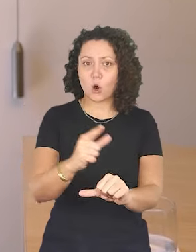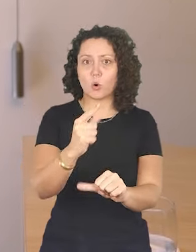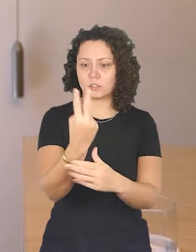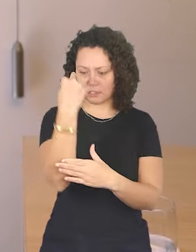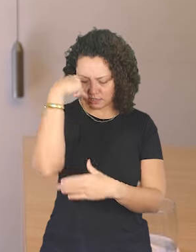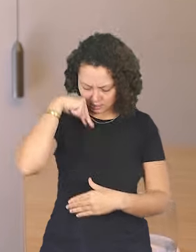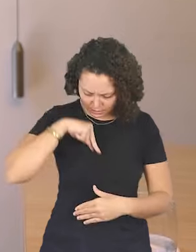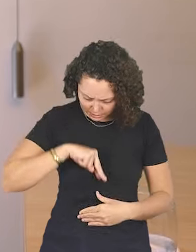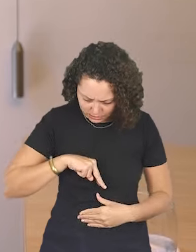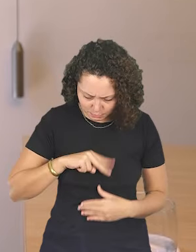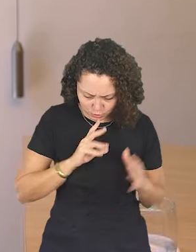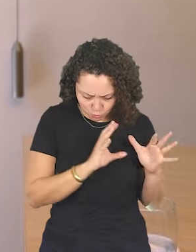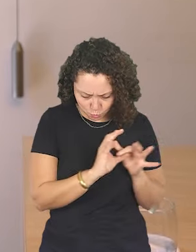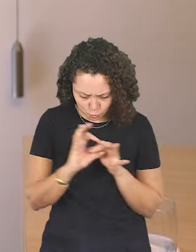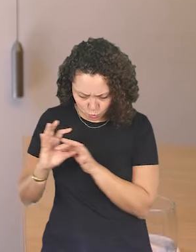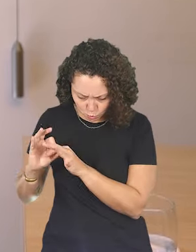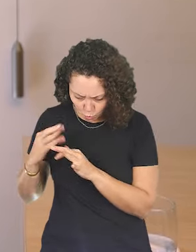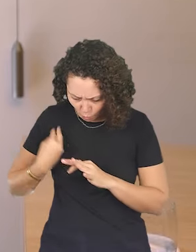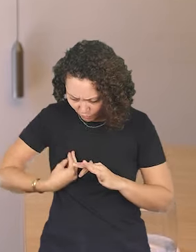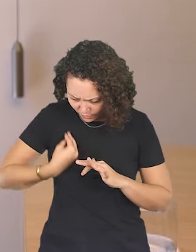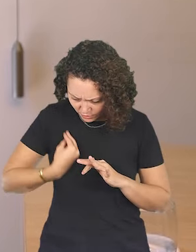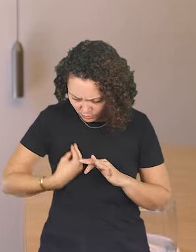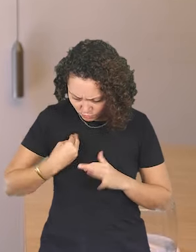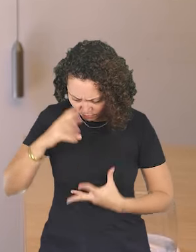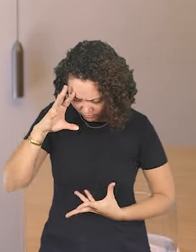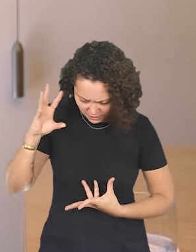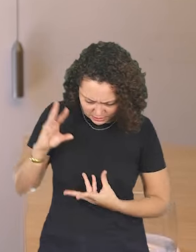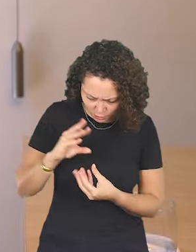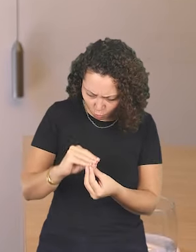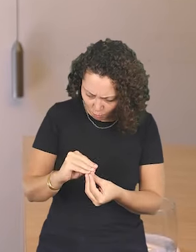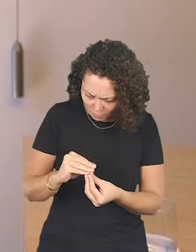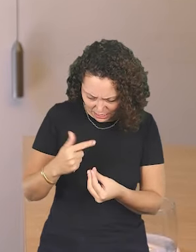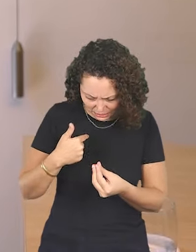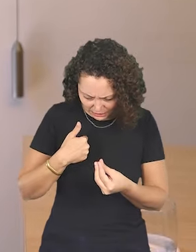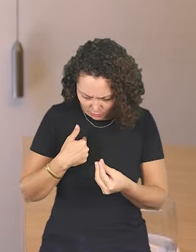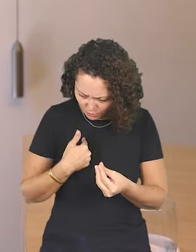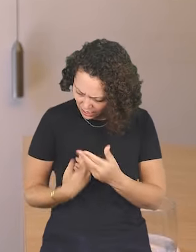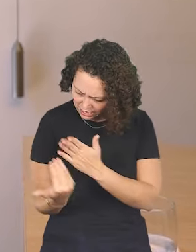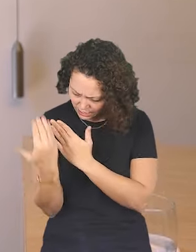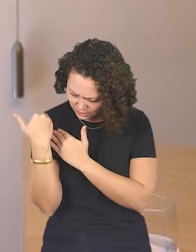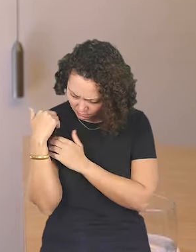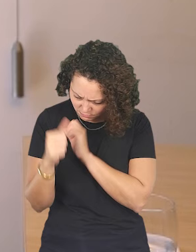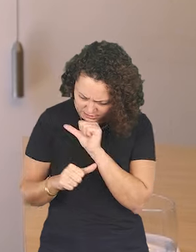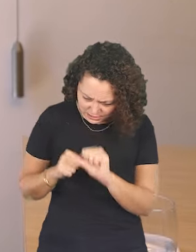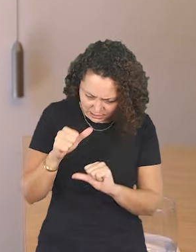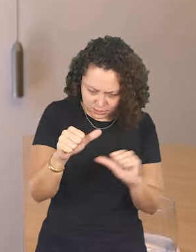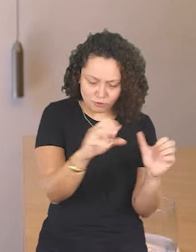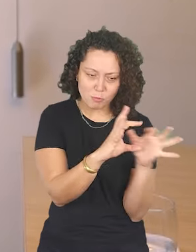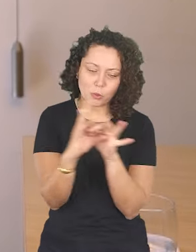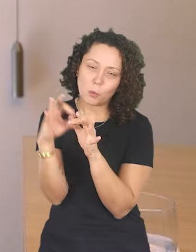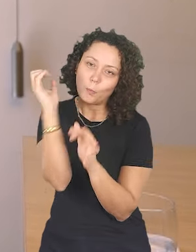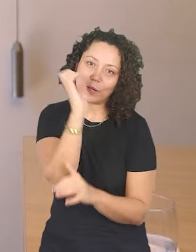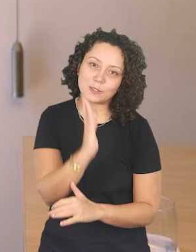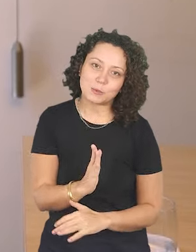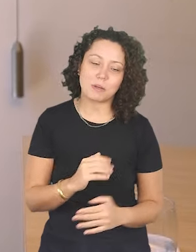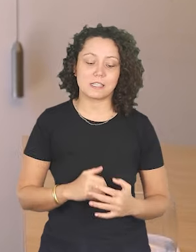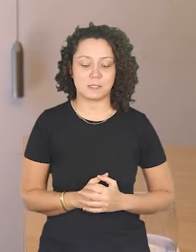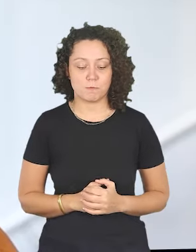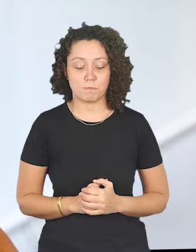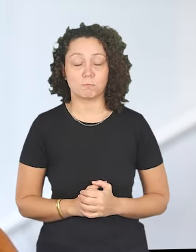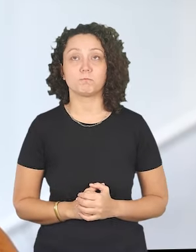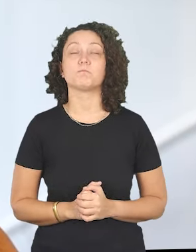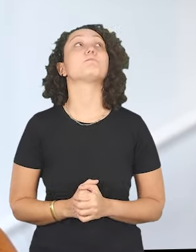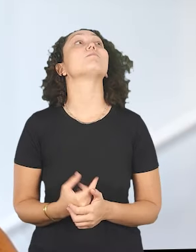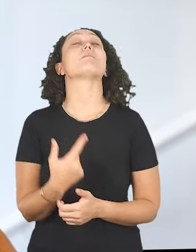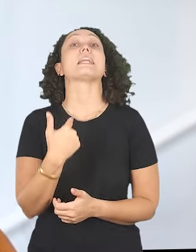pessoas se entendam dentro desse contexto e possam mudar o seu papel dentro desse estado de coisas e desse contexto do Brasil.